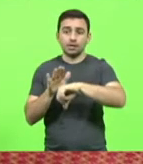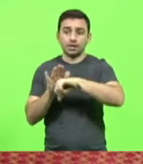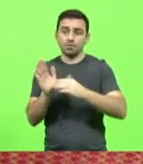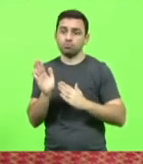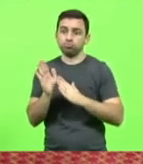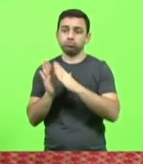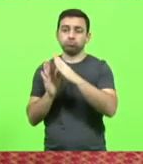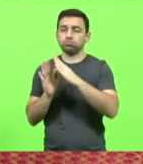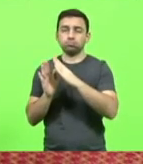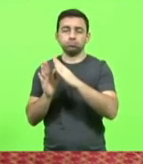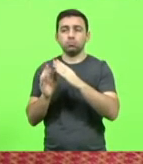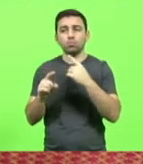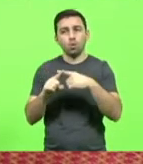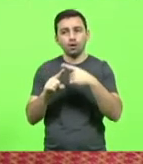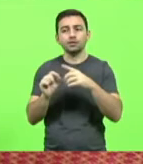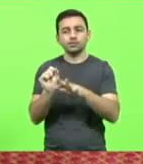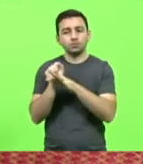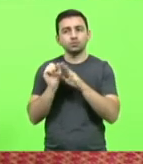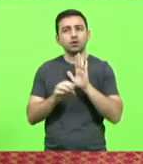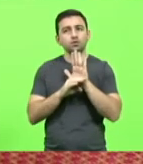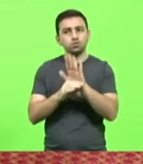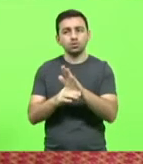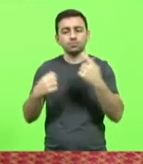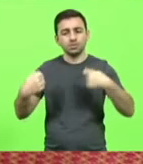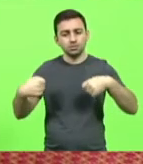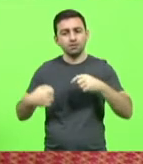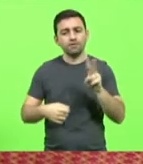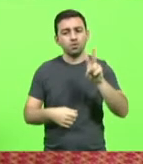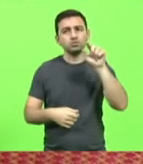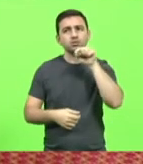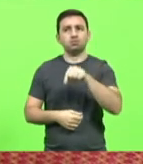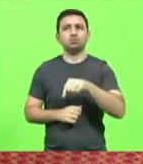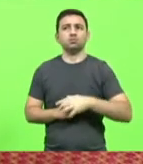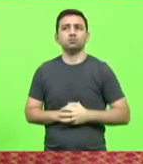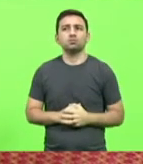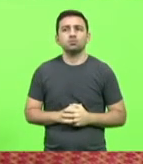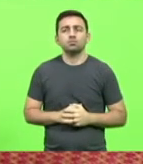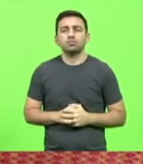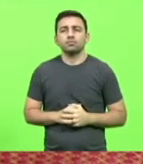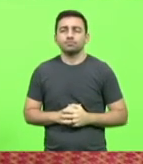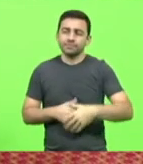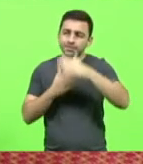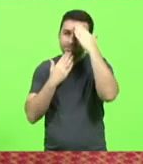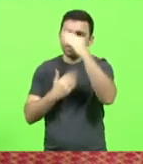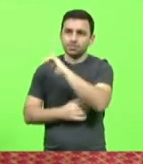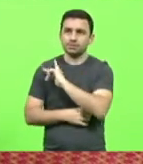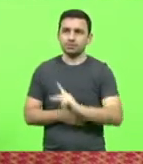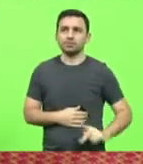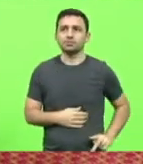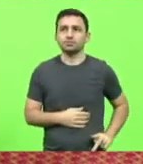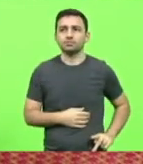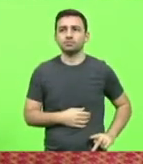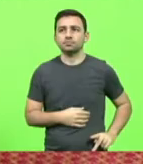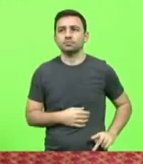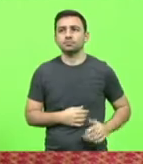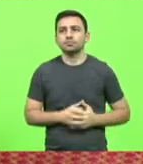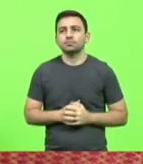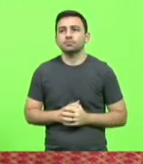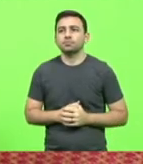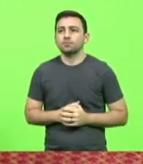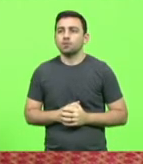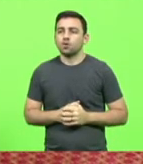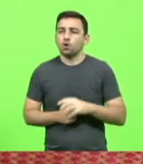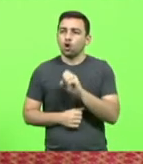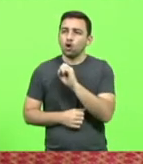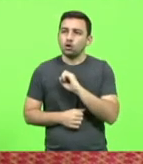Então vamos valorizar a segurança pública, que é muito importante. Obrigado, senhor presidente. Um ótimo final de